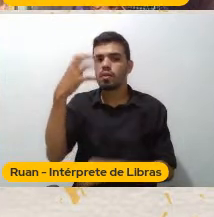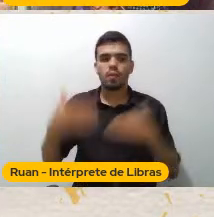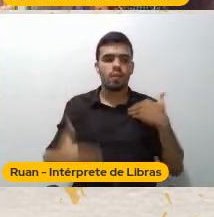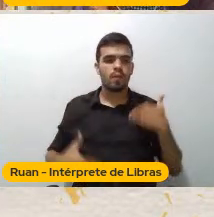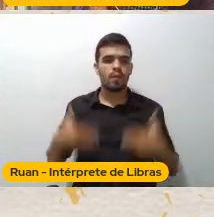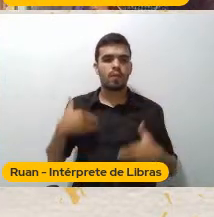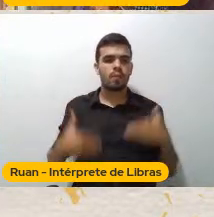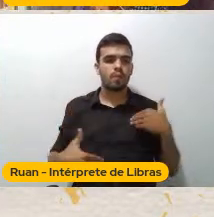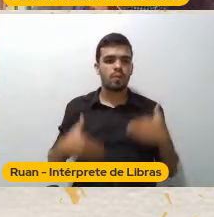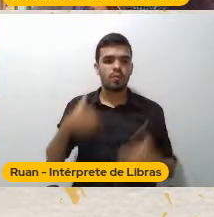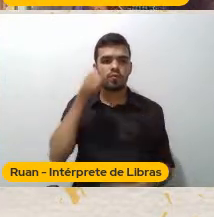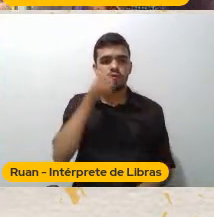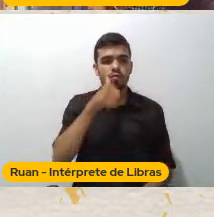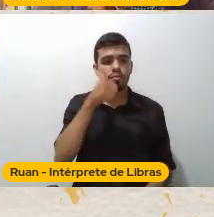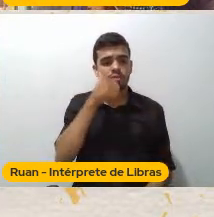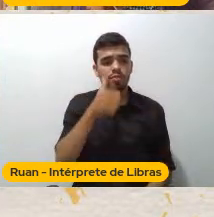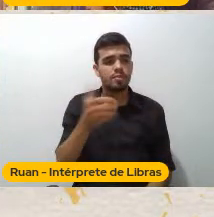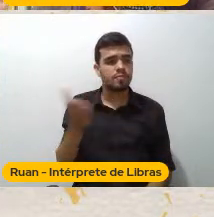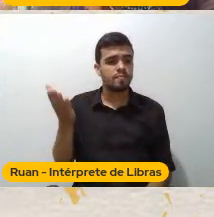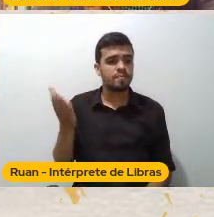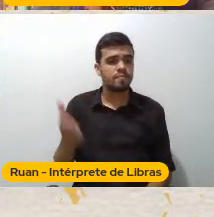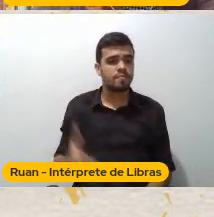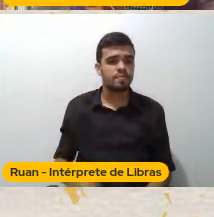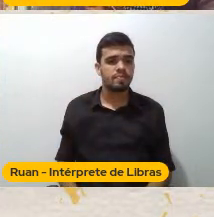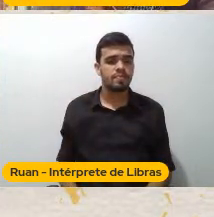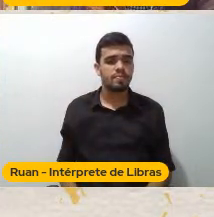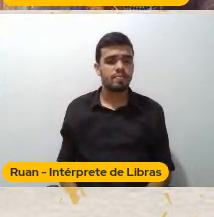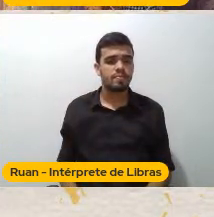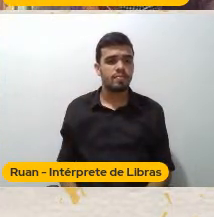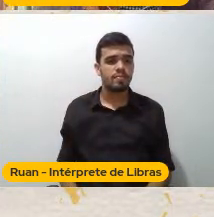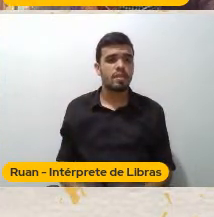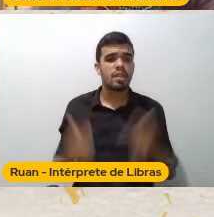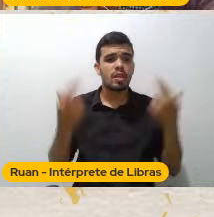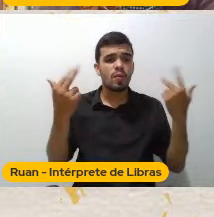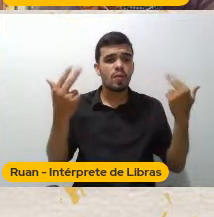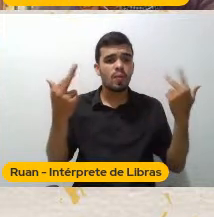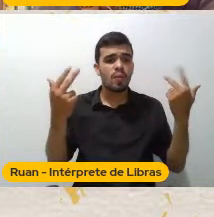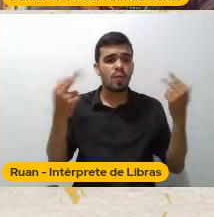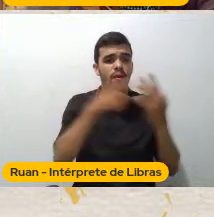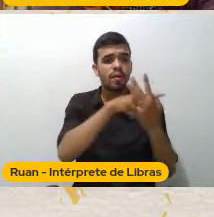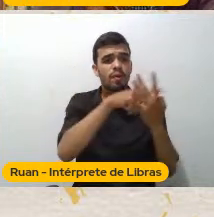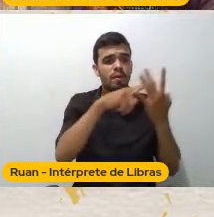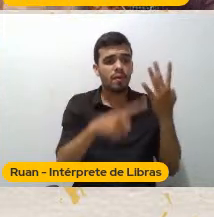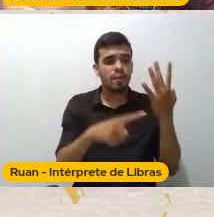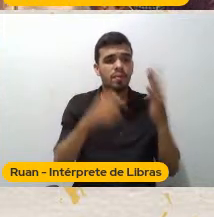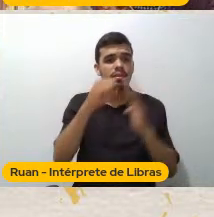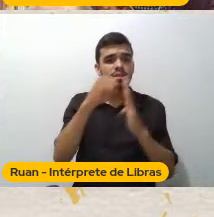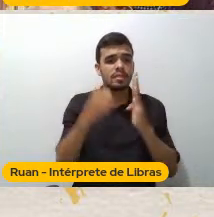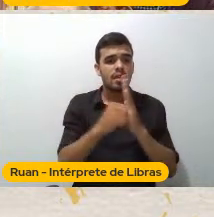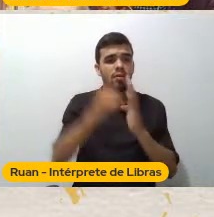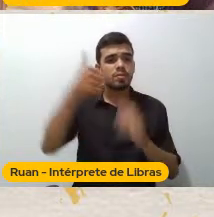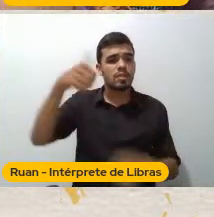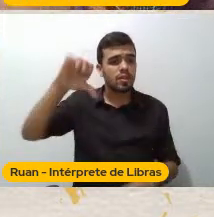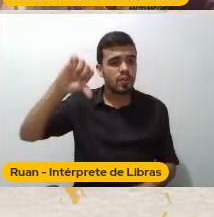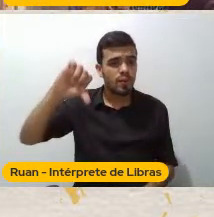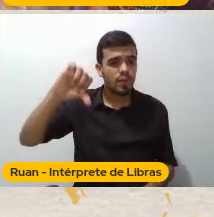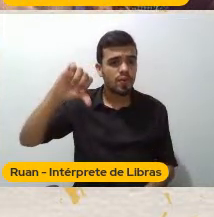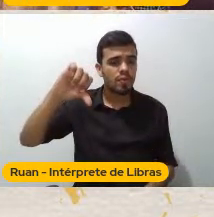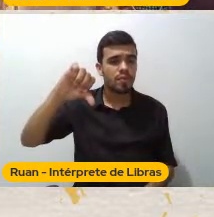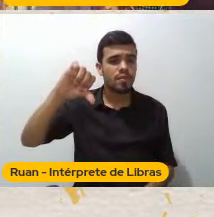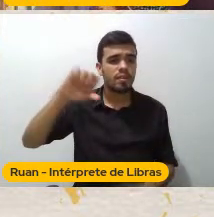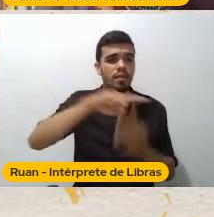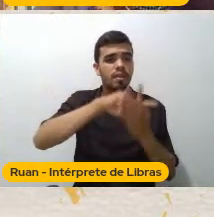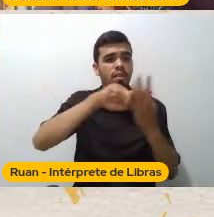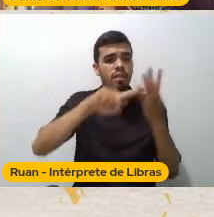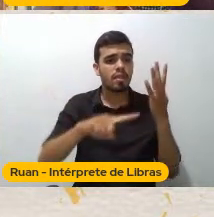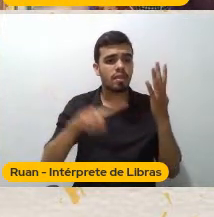grandes operadores Do domínio europeu No século XIX Acontece no Brasil Até hoje E quem é que sofre